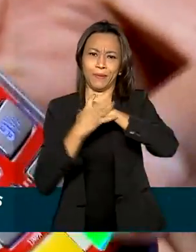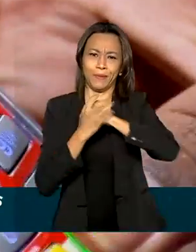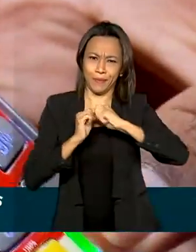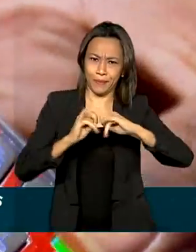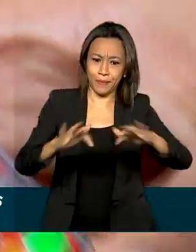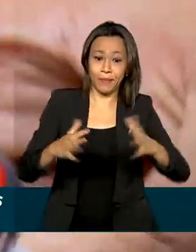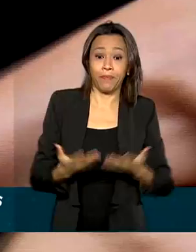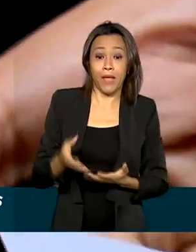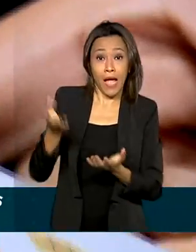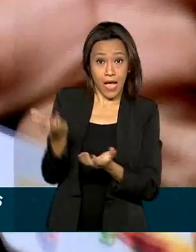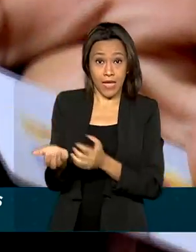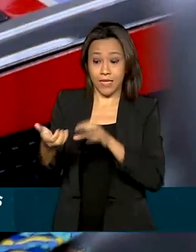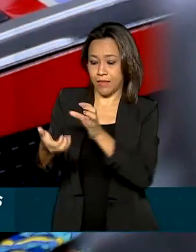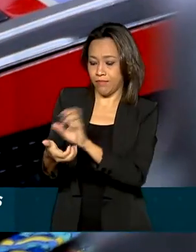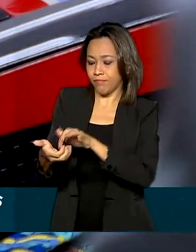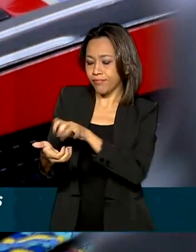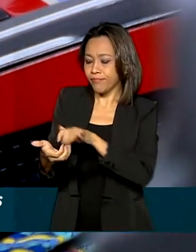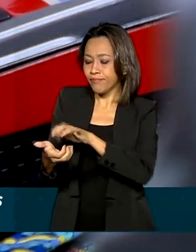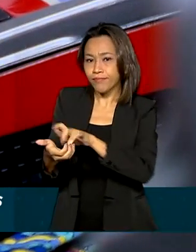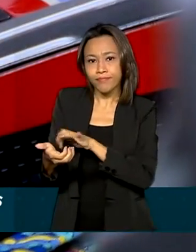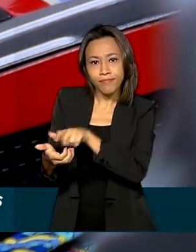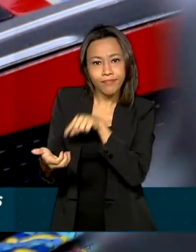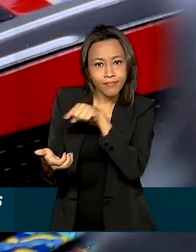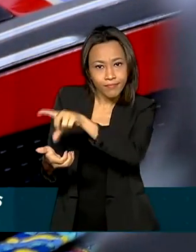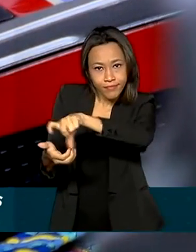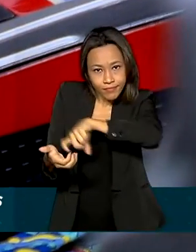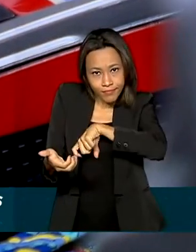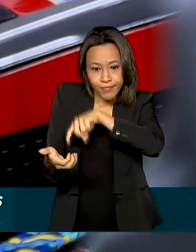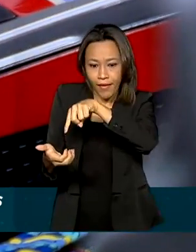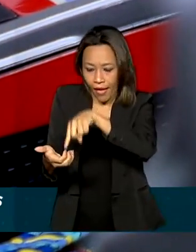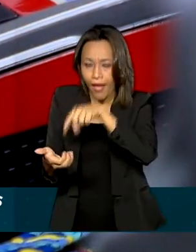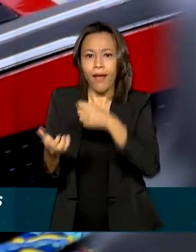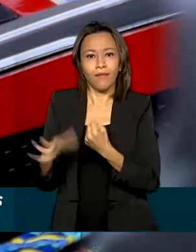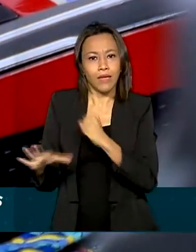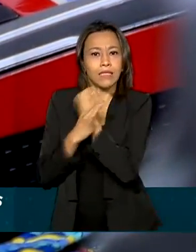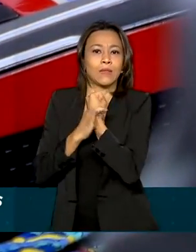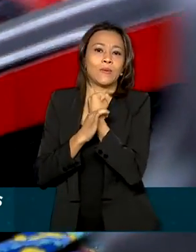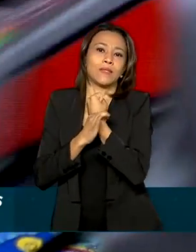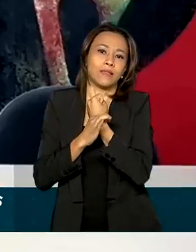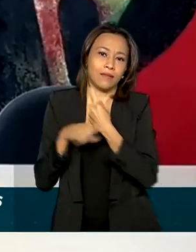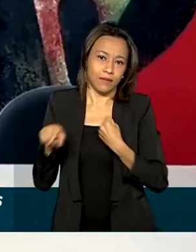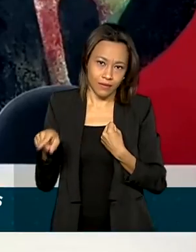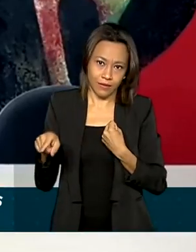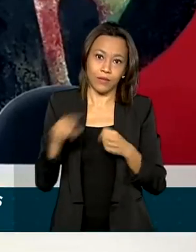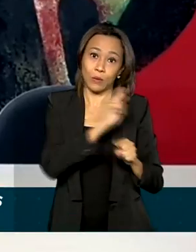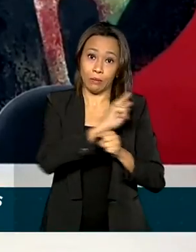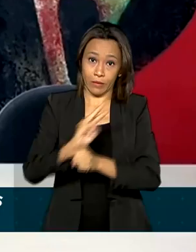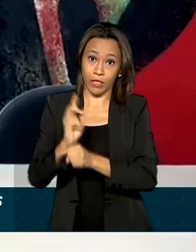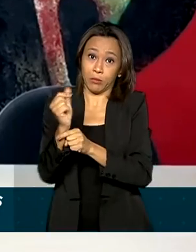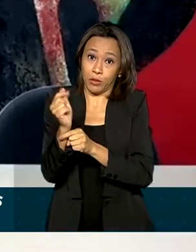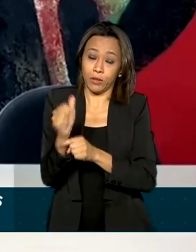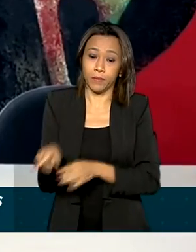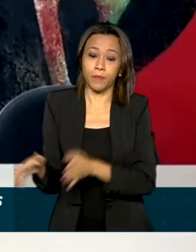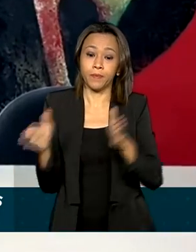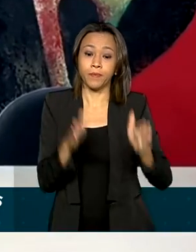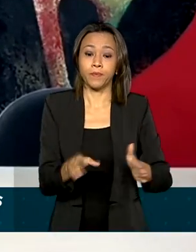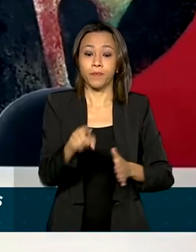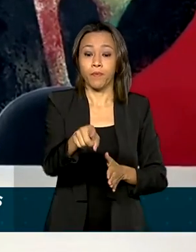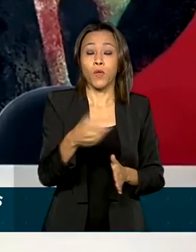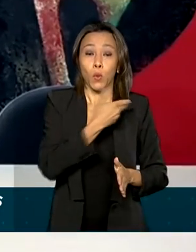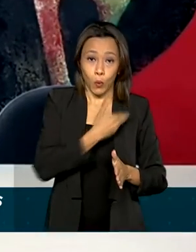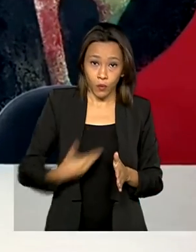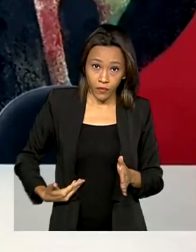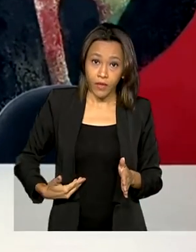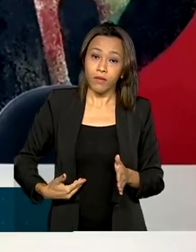maquininhas de cartão de crédito vão ser usadas como garantia dos empréstimos. O governo confia que esses pequenos